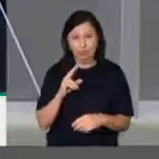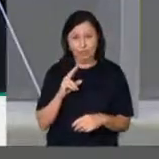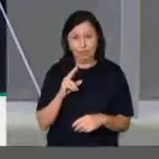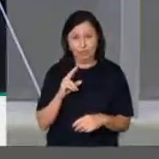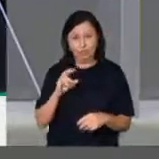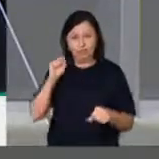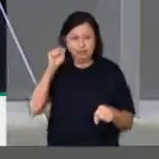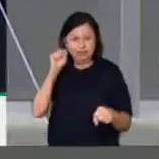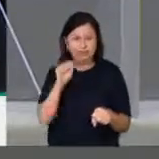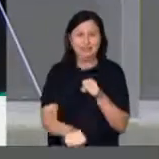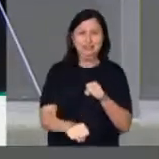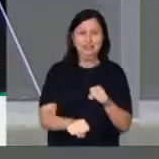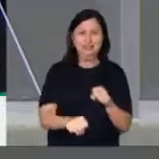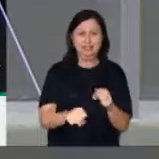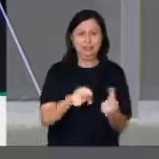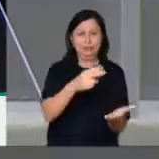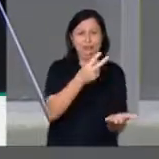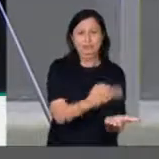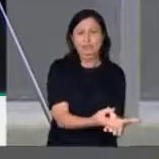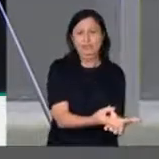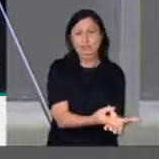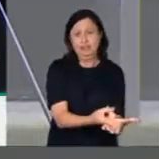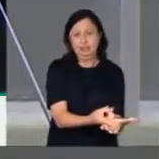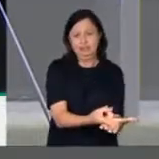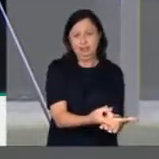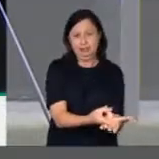atendido naquele hospital.